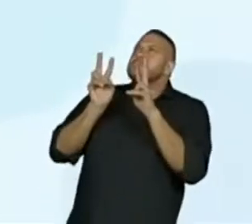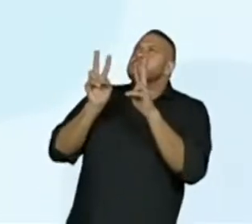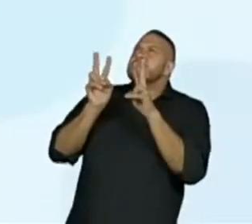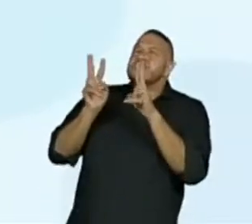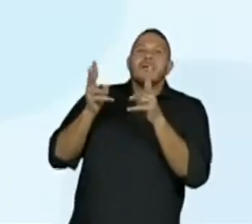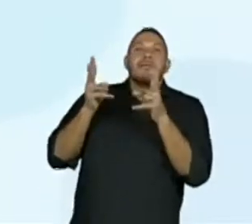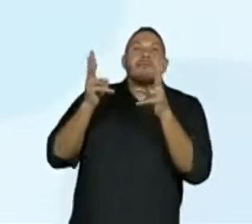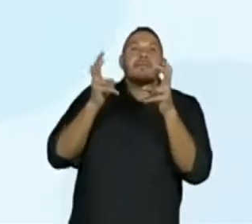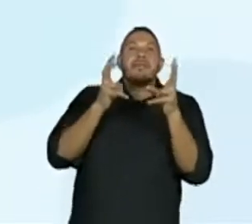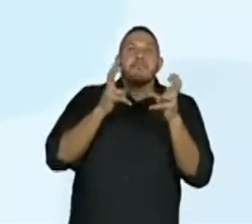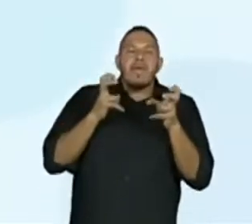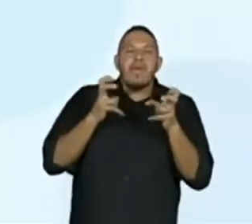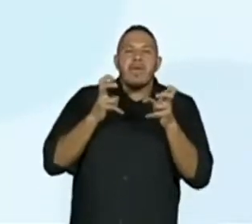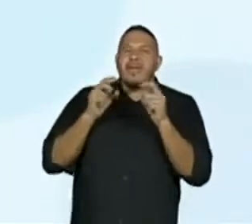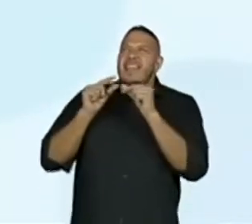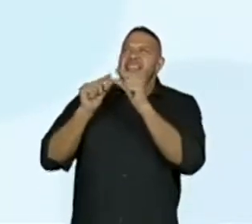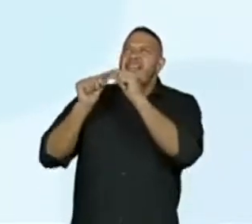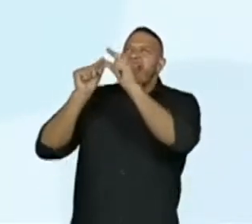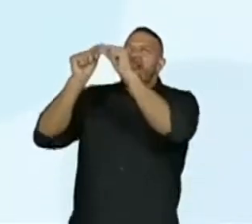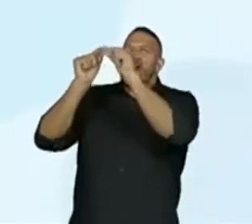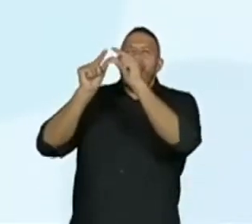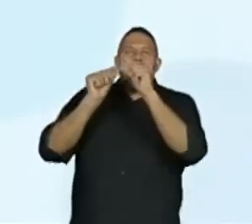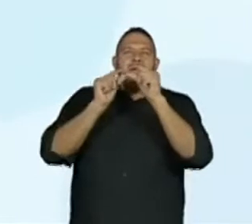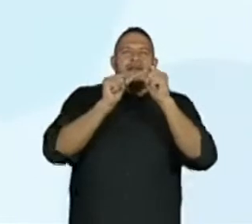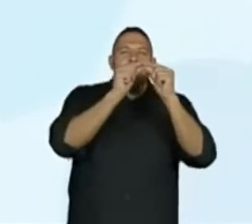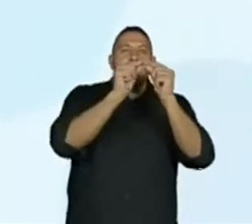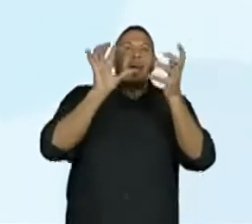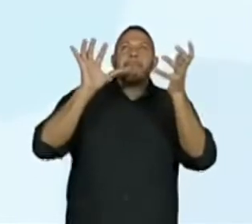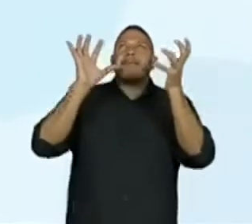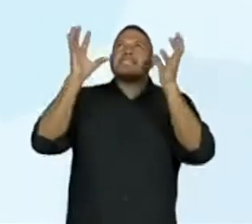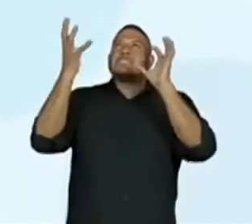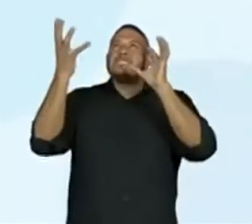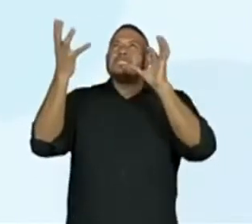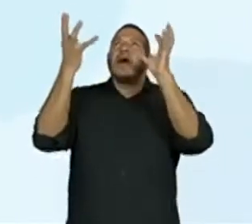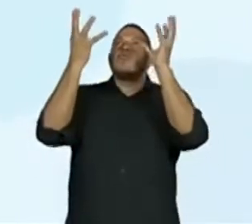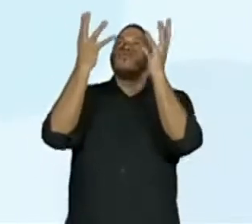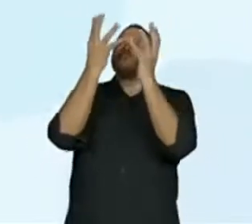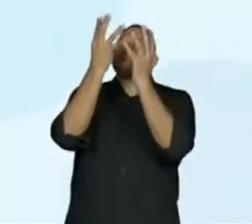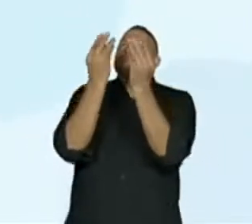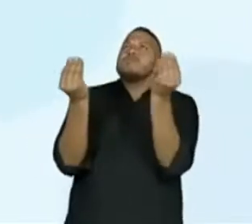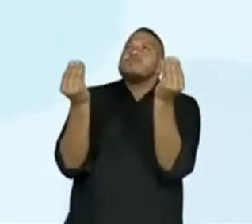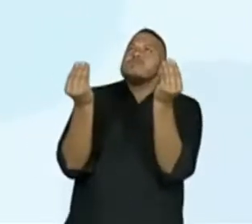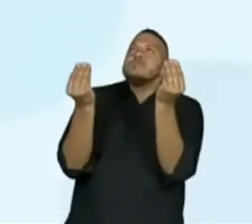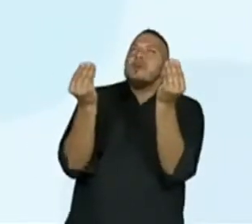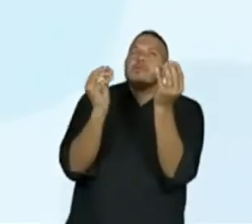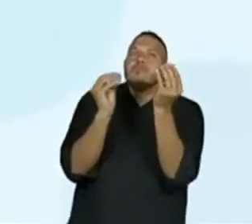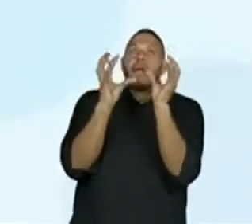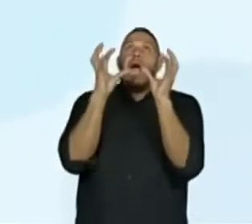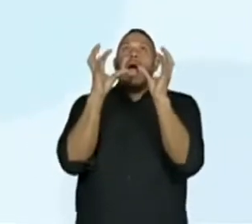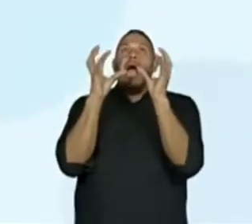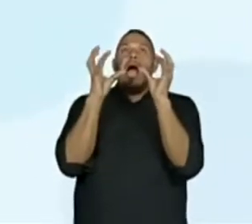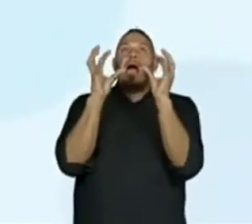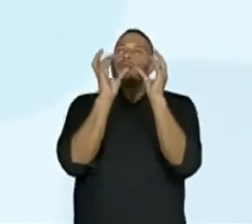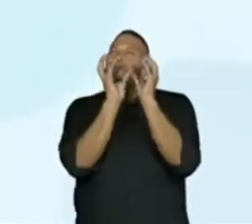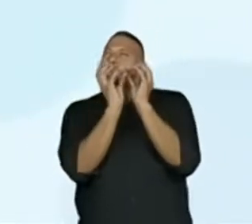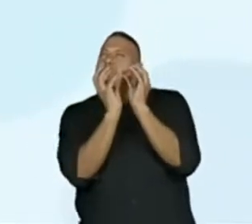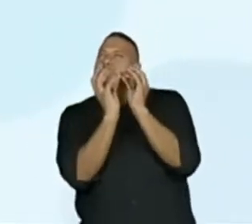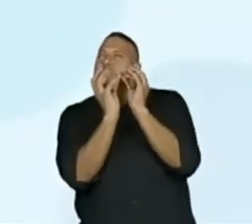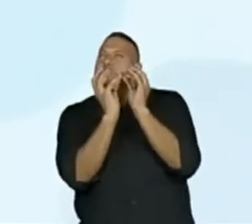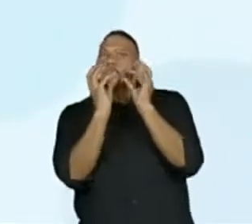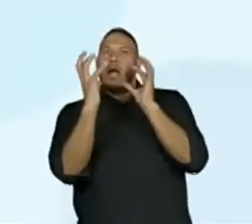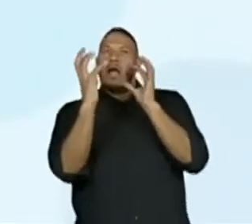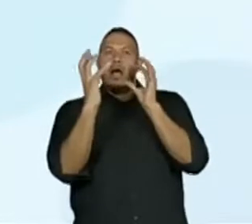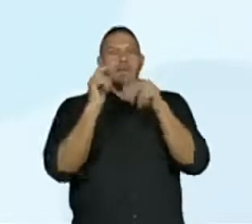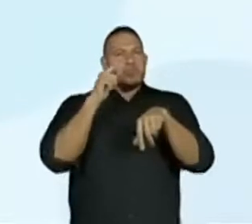constelações elas apareciam desapareciam ficavam mais ou menos visíveis com uma